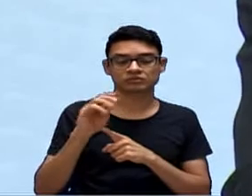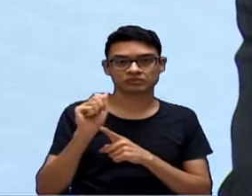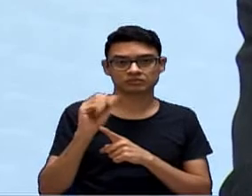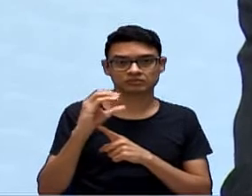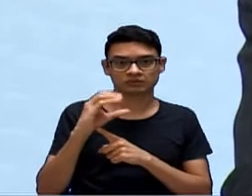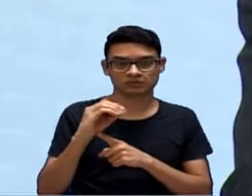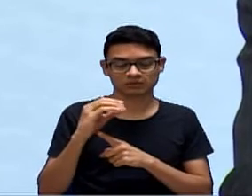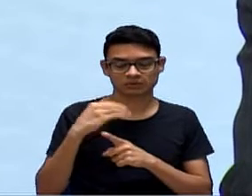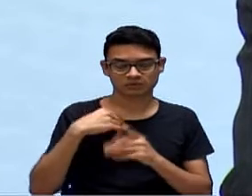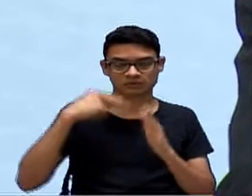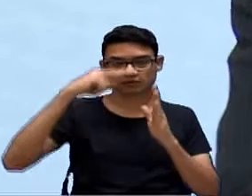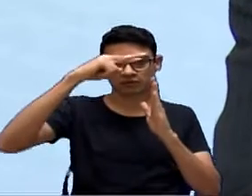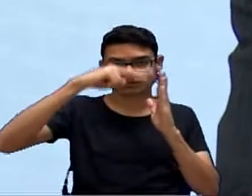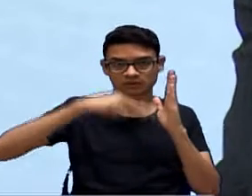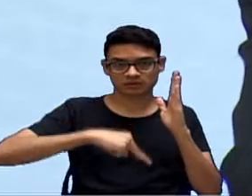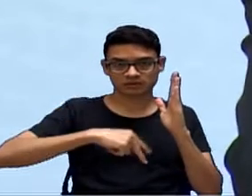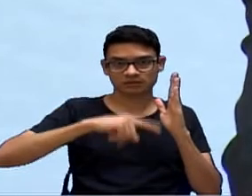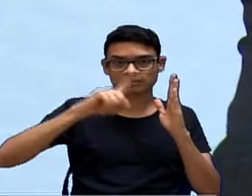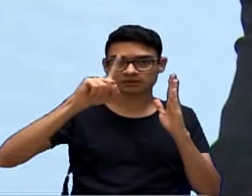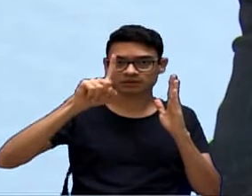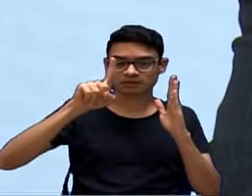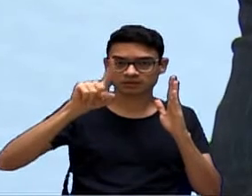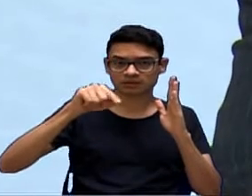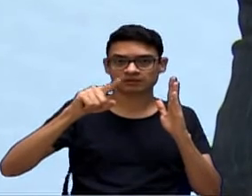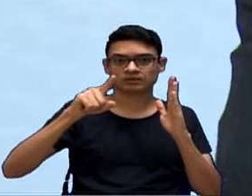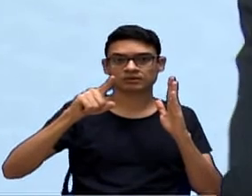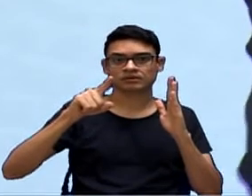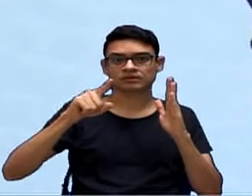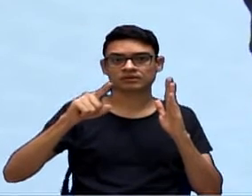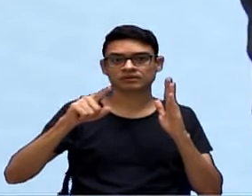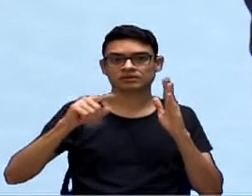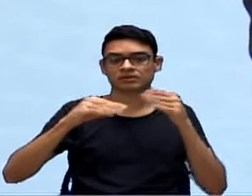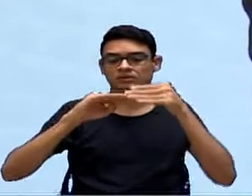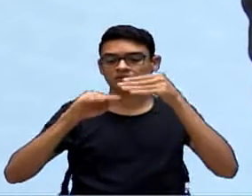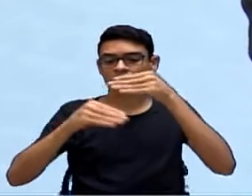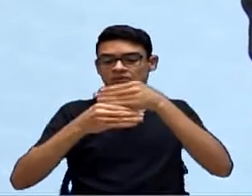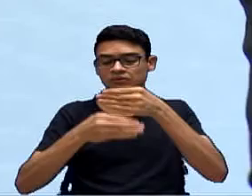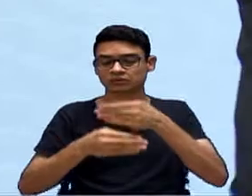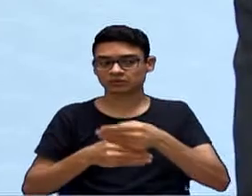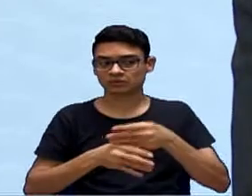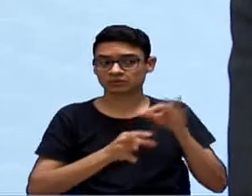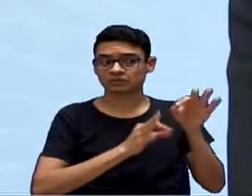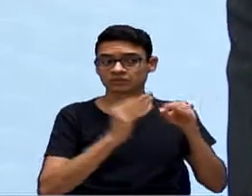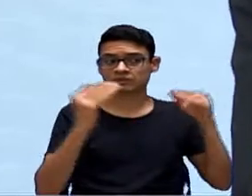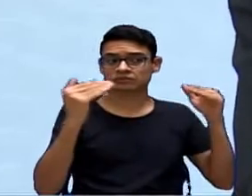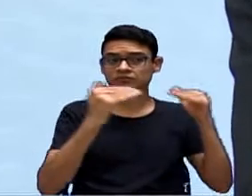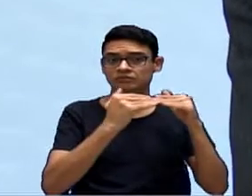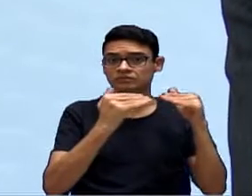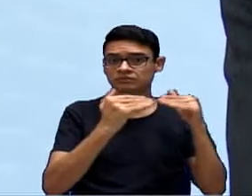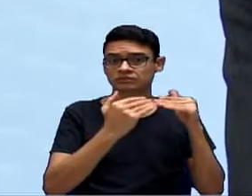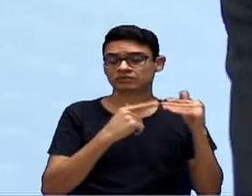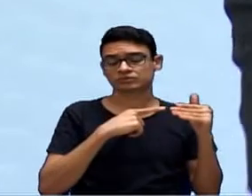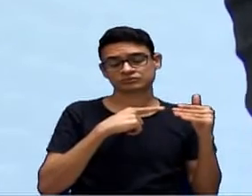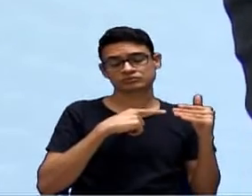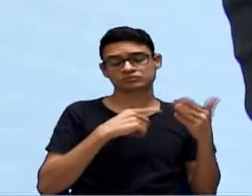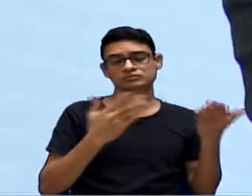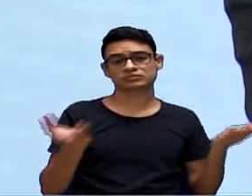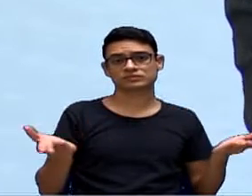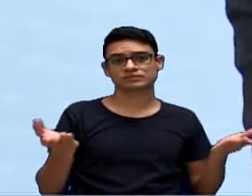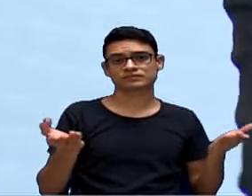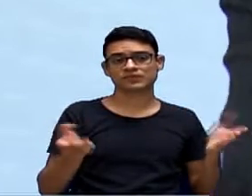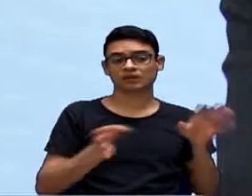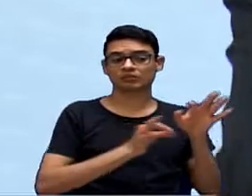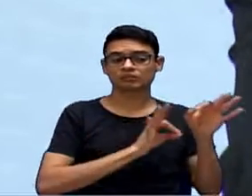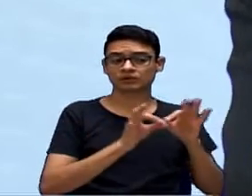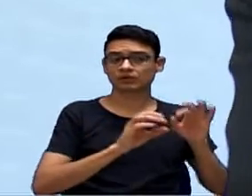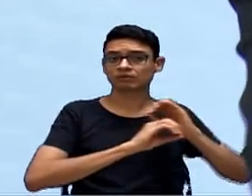li aqui no plenário, que ele estabelece, ele traz elementos que já existem no projeto. O projeto, inclusive, ele está mais objetivo